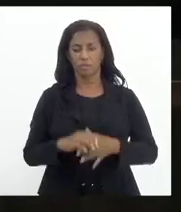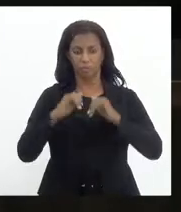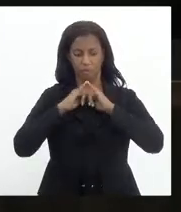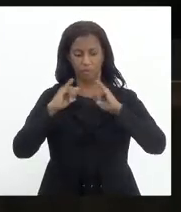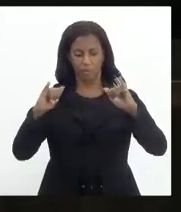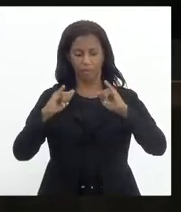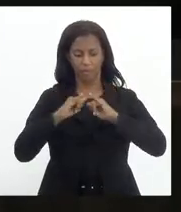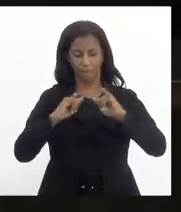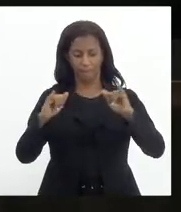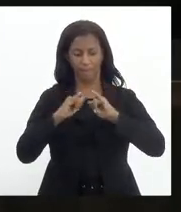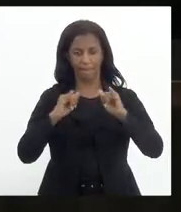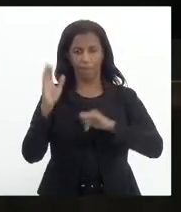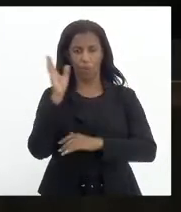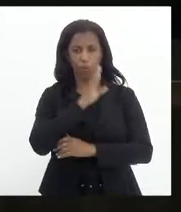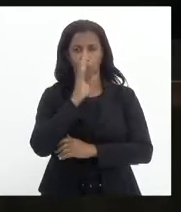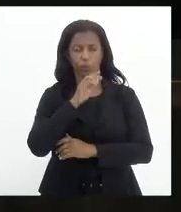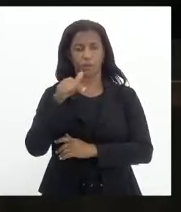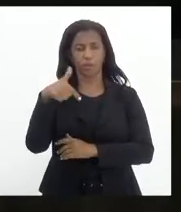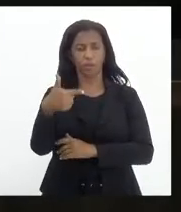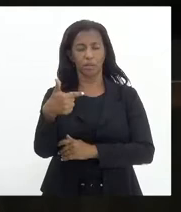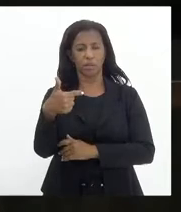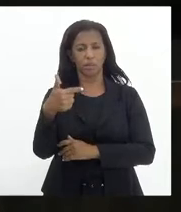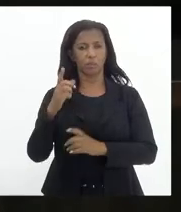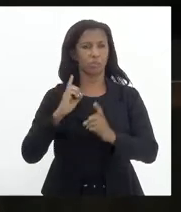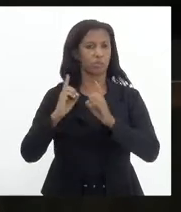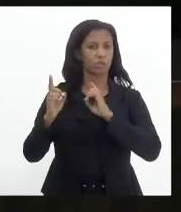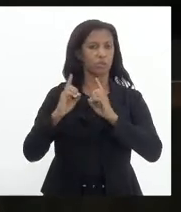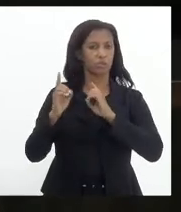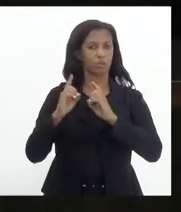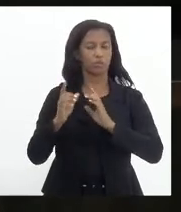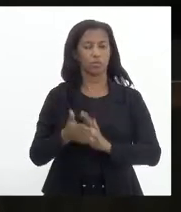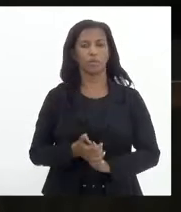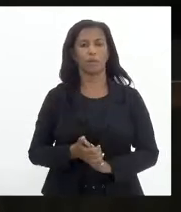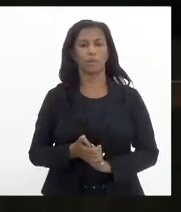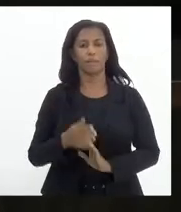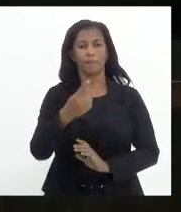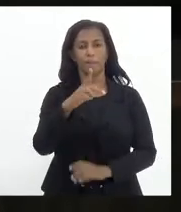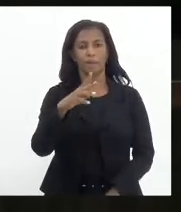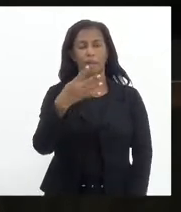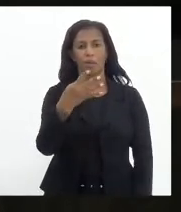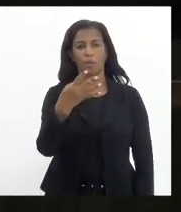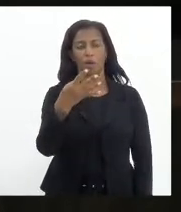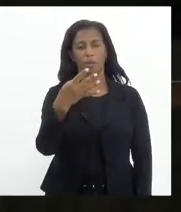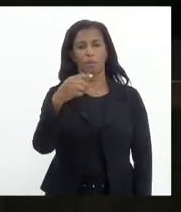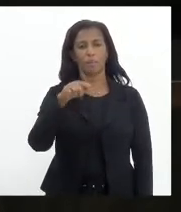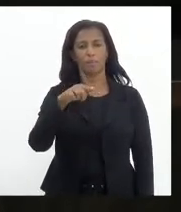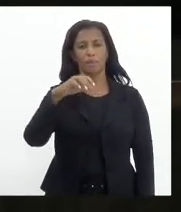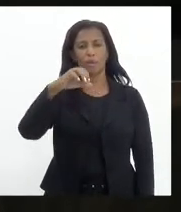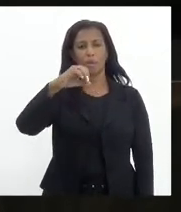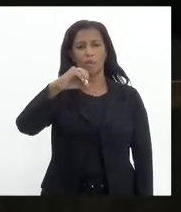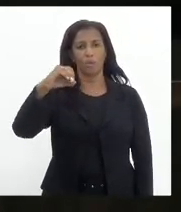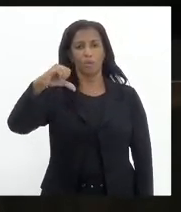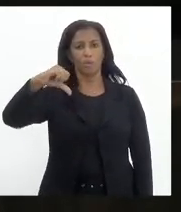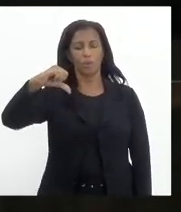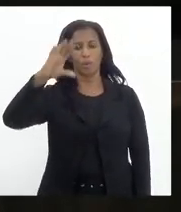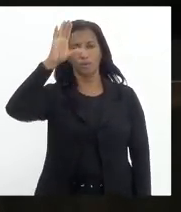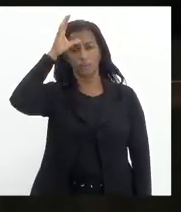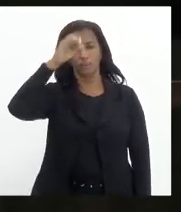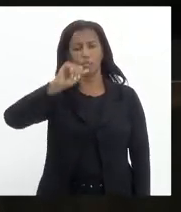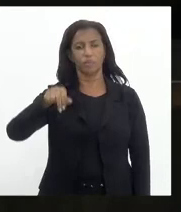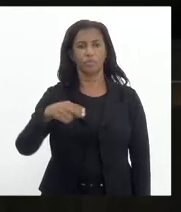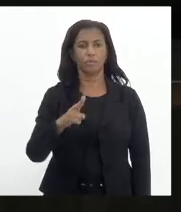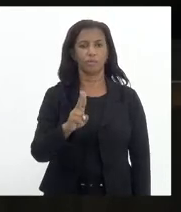Anuncio. Em tramitação originária, em segunda discussão, a redação do vencido assim emendado. Projeto de lei 4009-A de 21, de autoridade deputada Tia Ju,